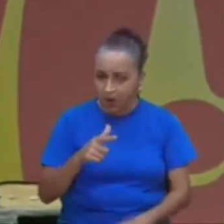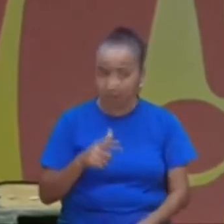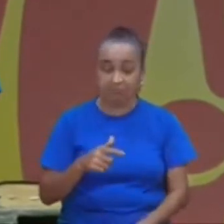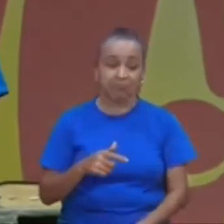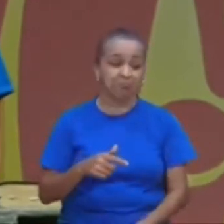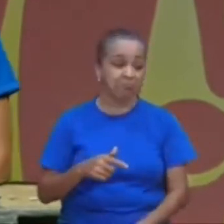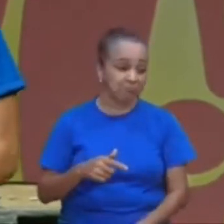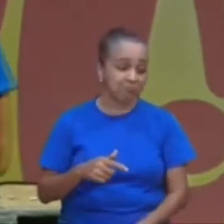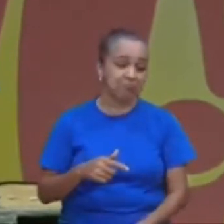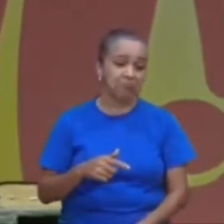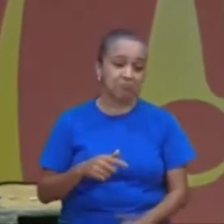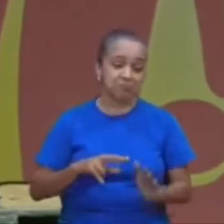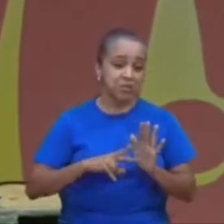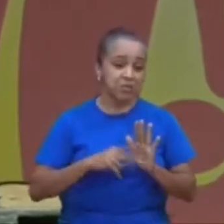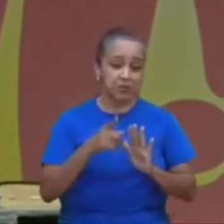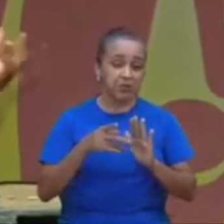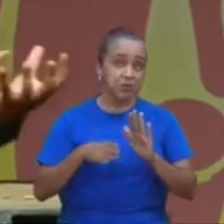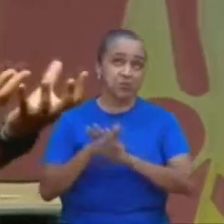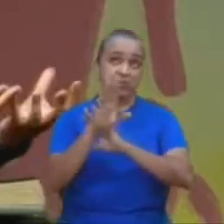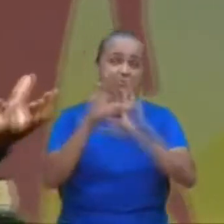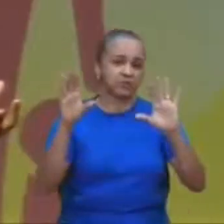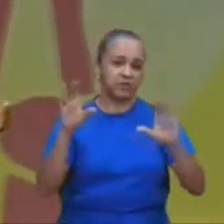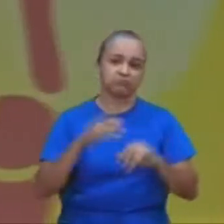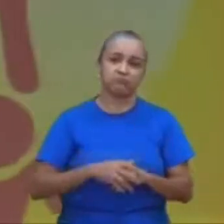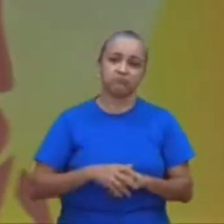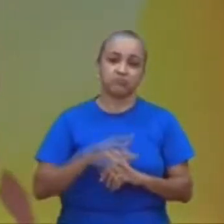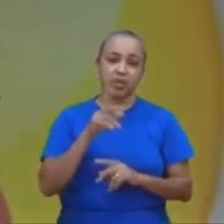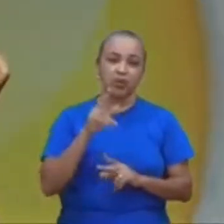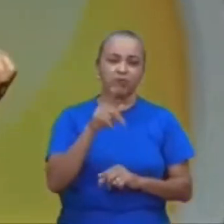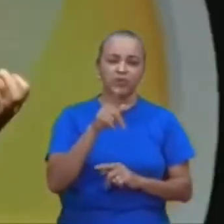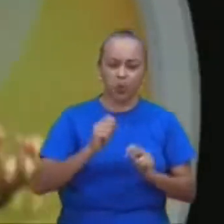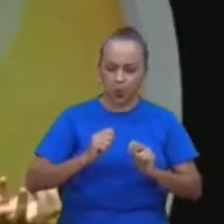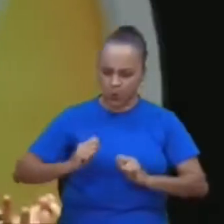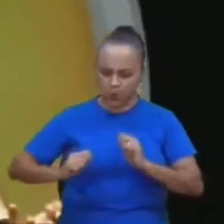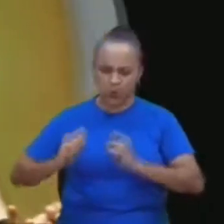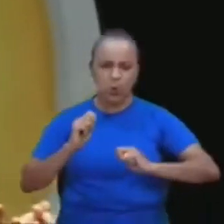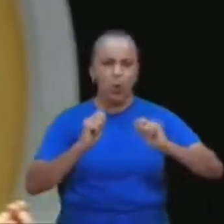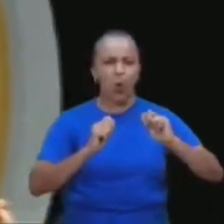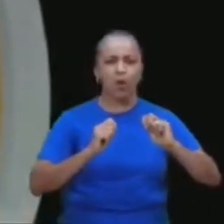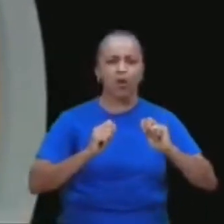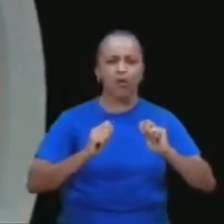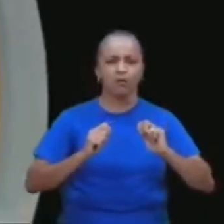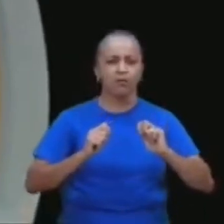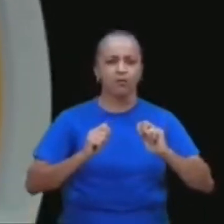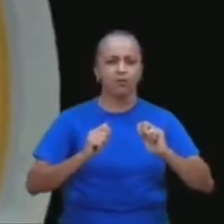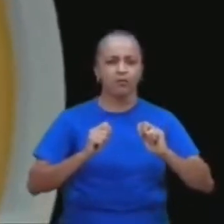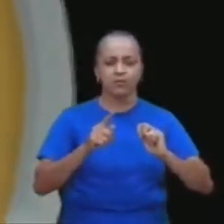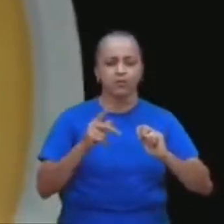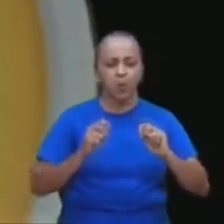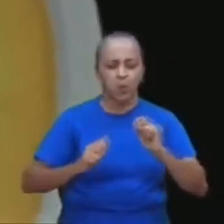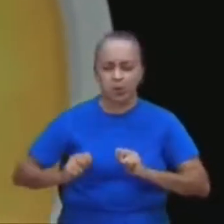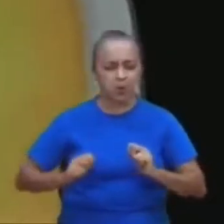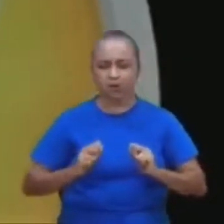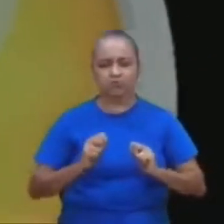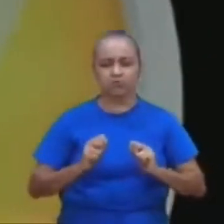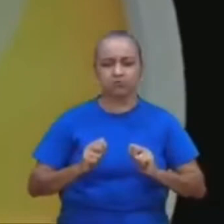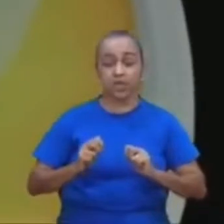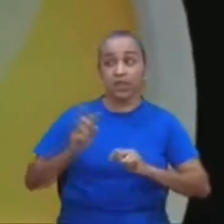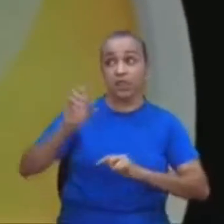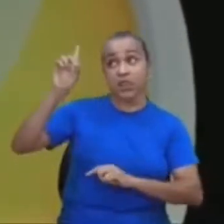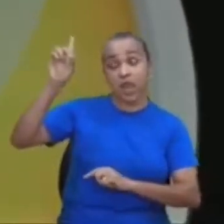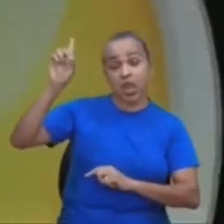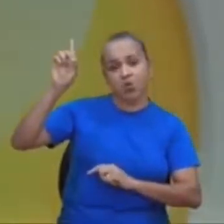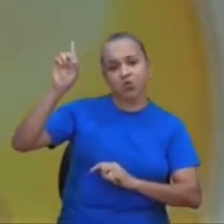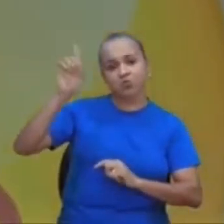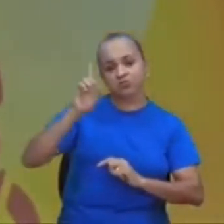o que significa isso? Significa que você não controla a sua vida, assim como uma criança, não controla a sua vida, você não controla a sua vida, quem